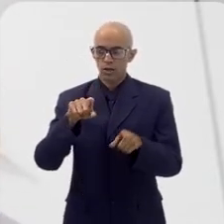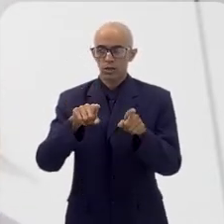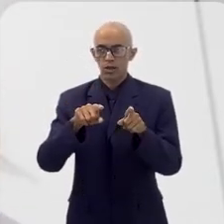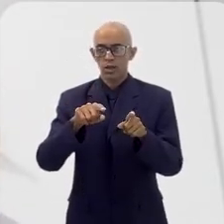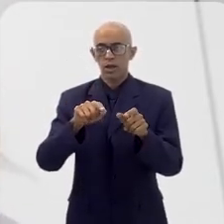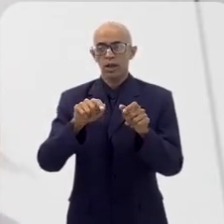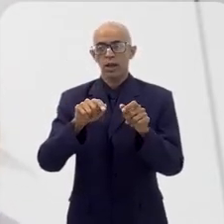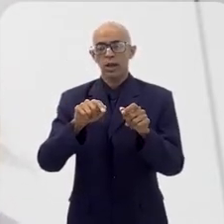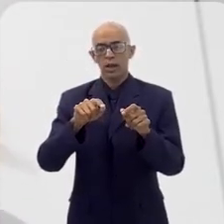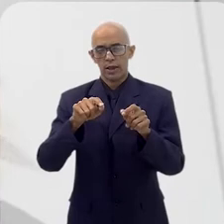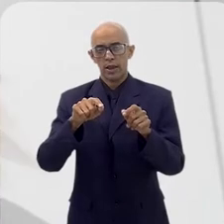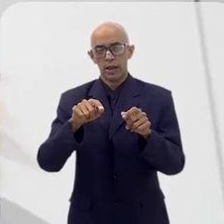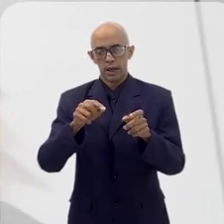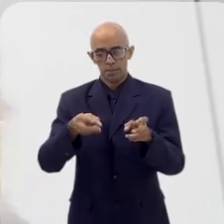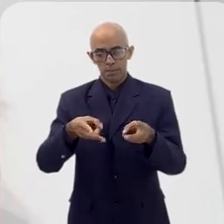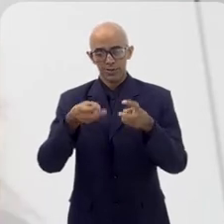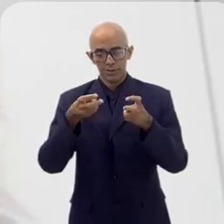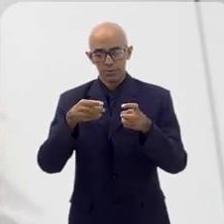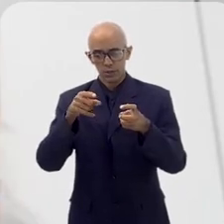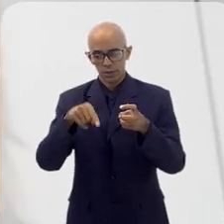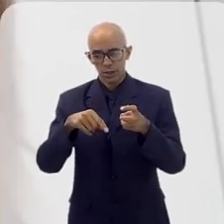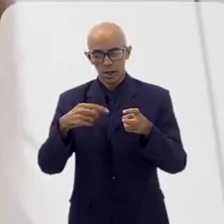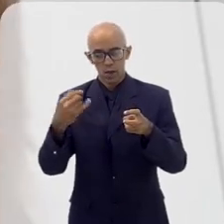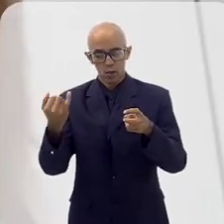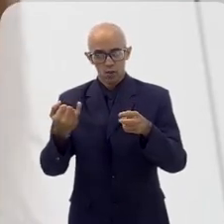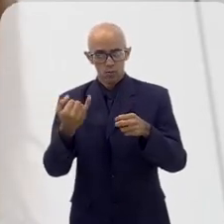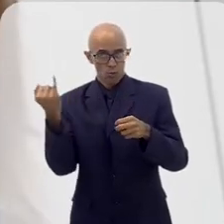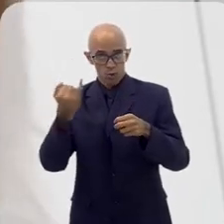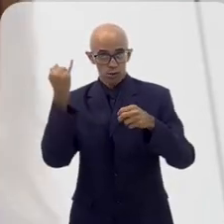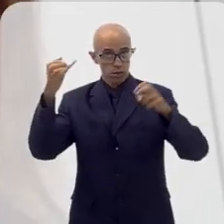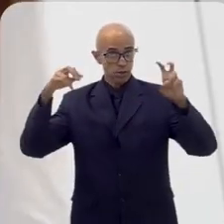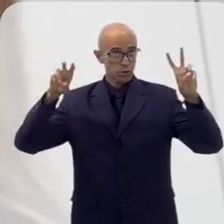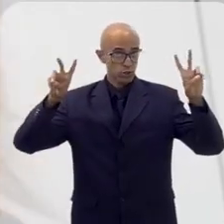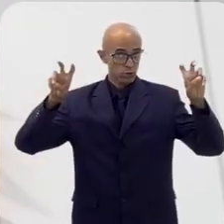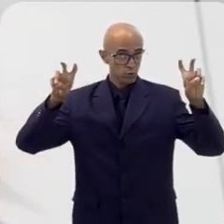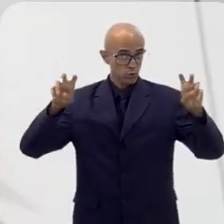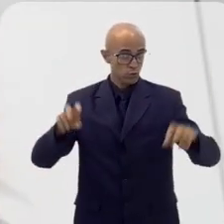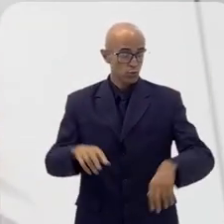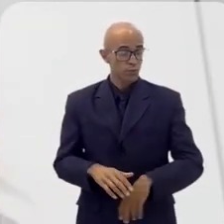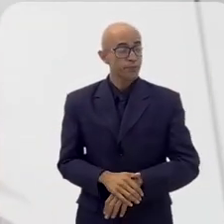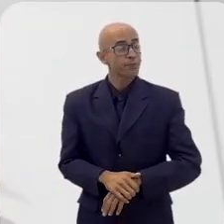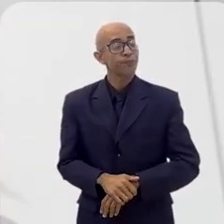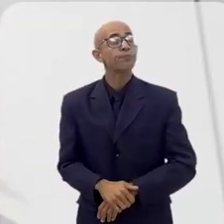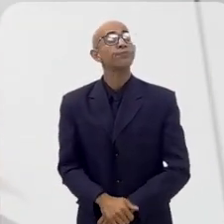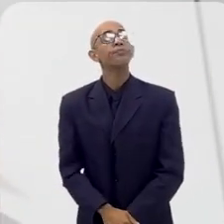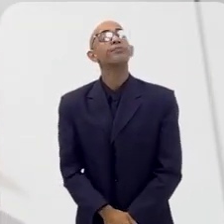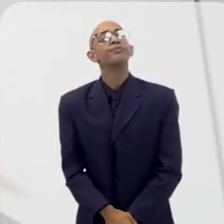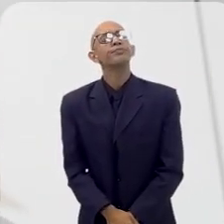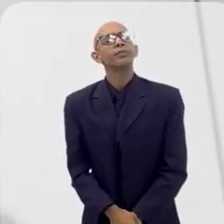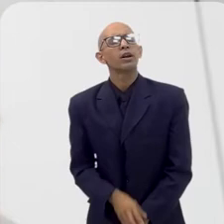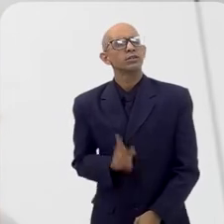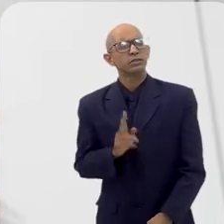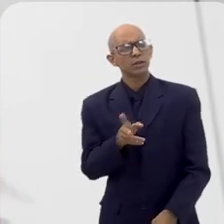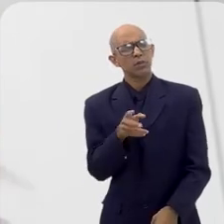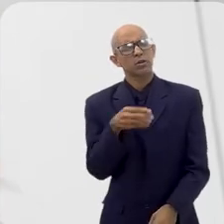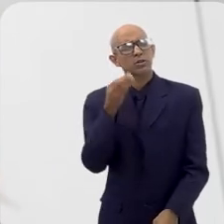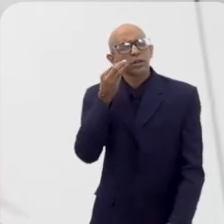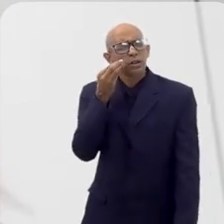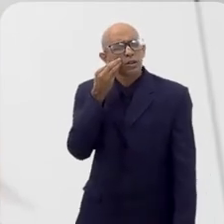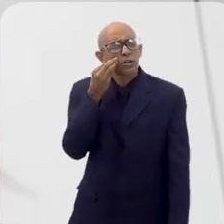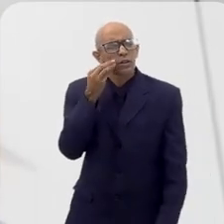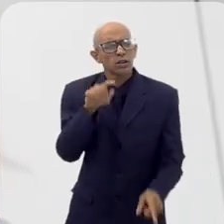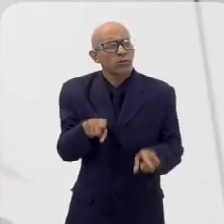um assunto de extrema importância aqui dentro. A gente sempre está